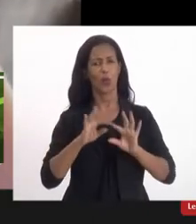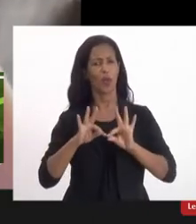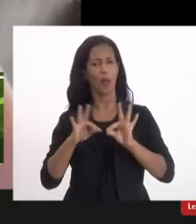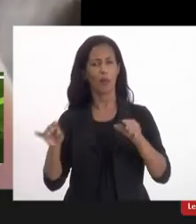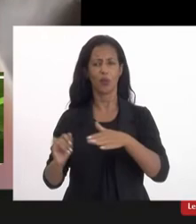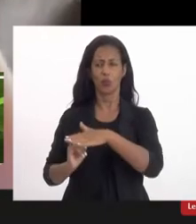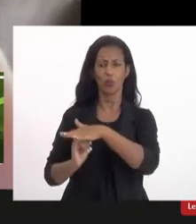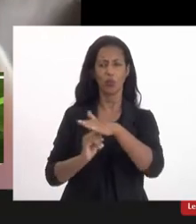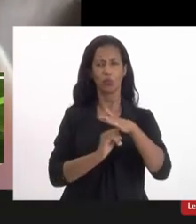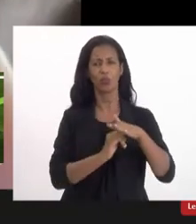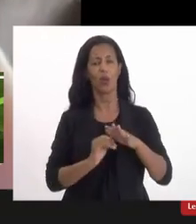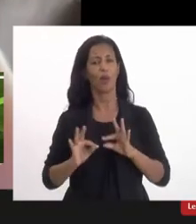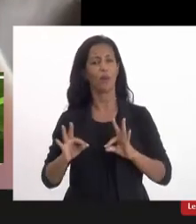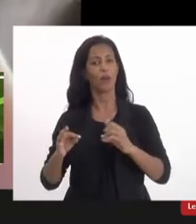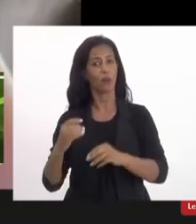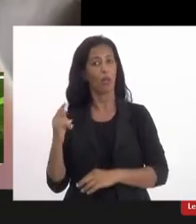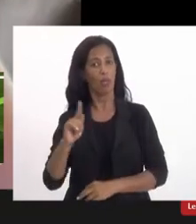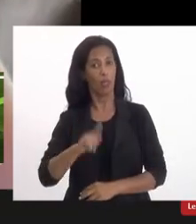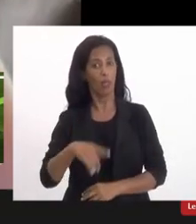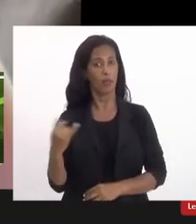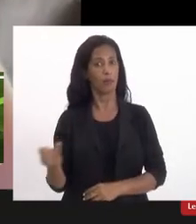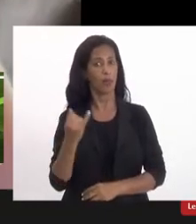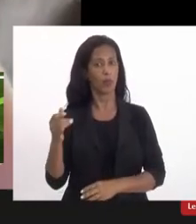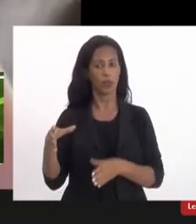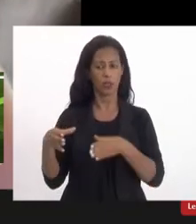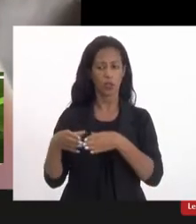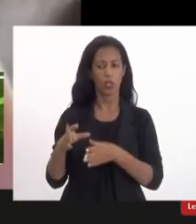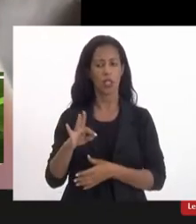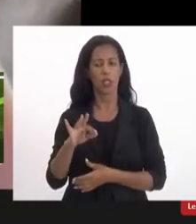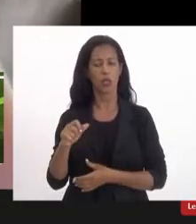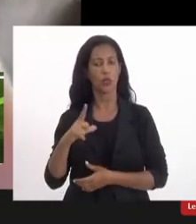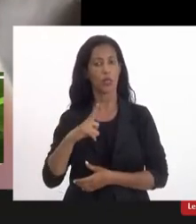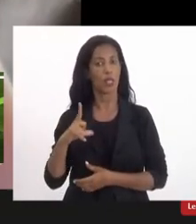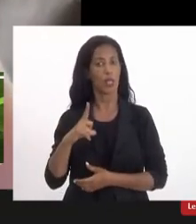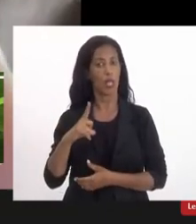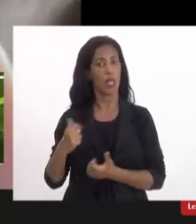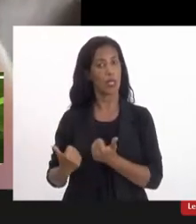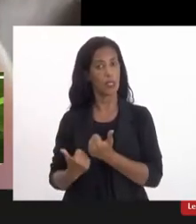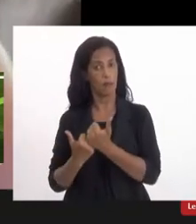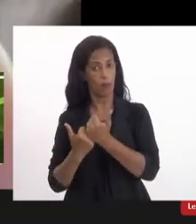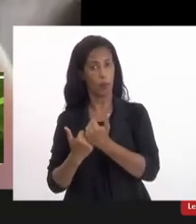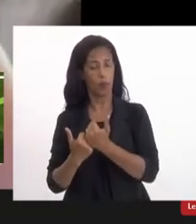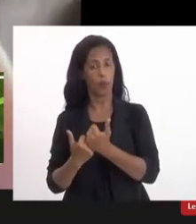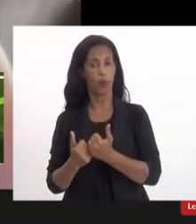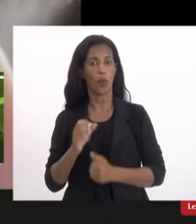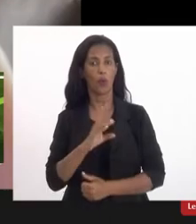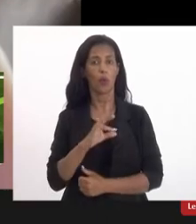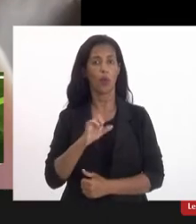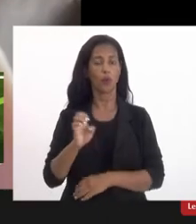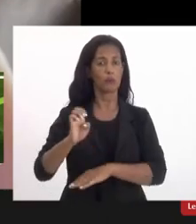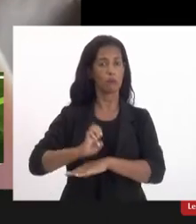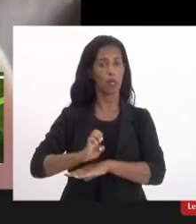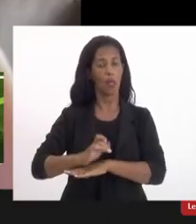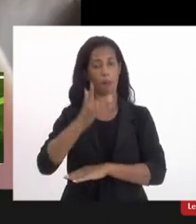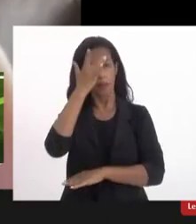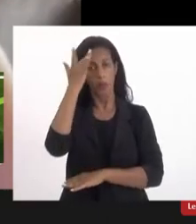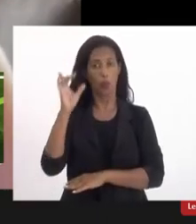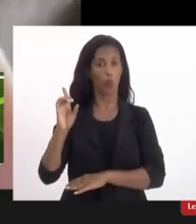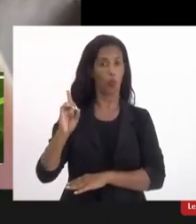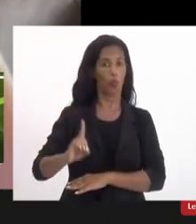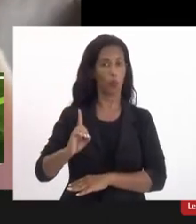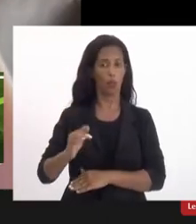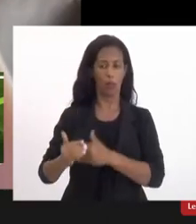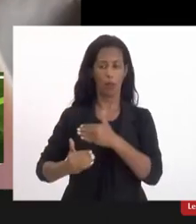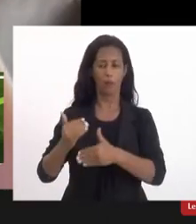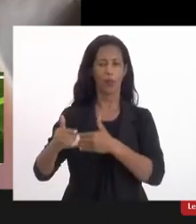instituições, é muito importante que esse conselho também receba esse apoio. O Conselho Estadual da Pessoa com Deficiência está em